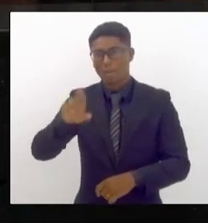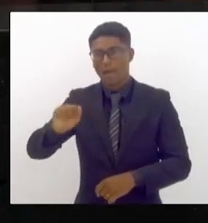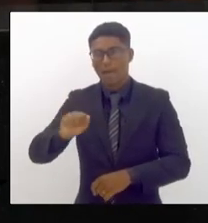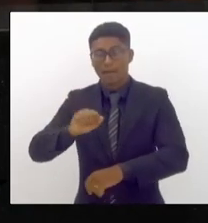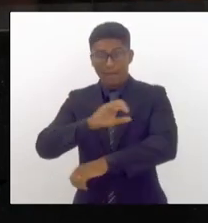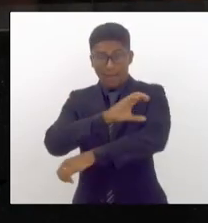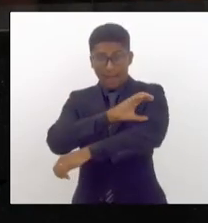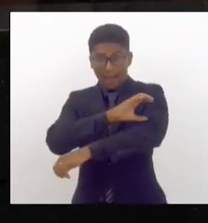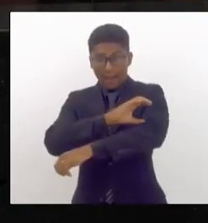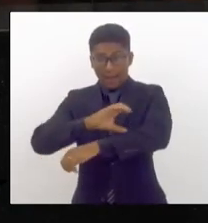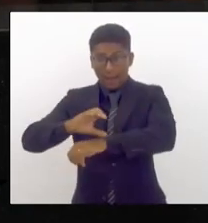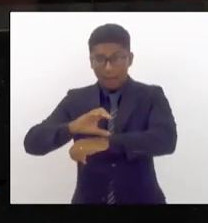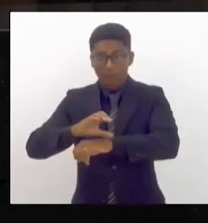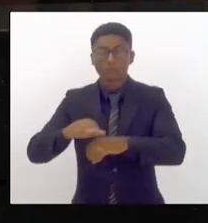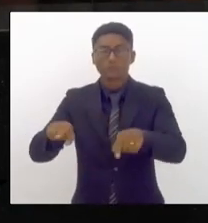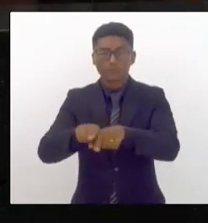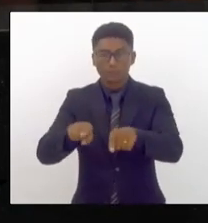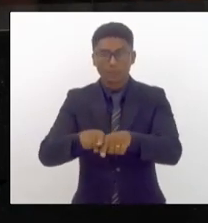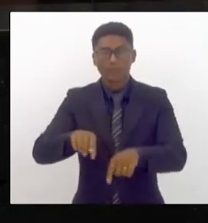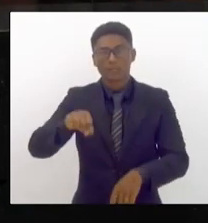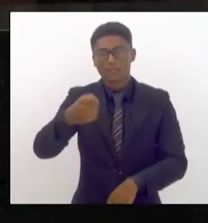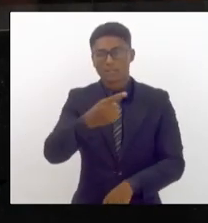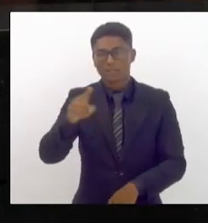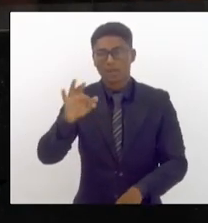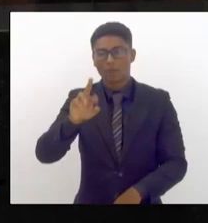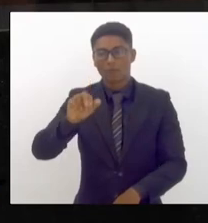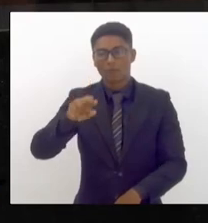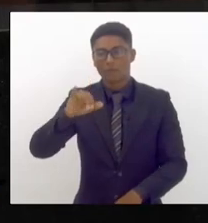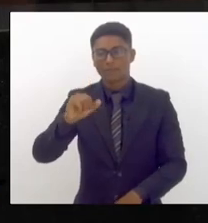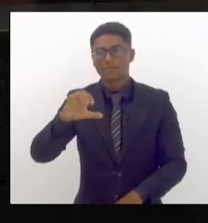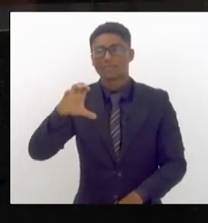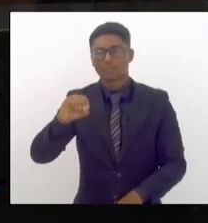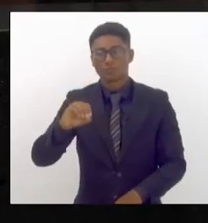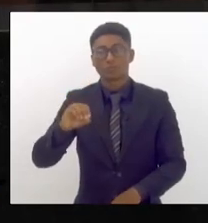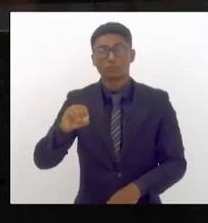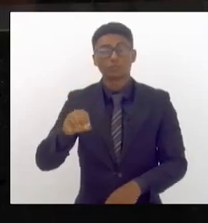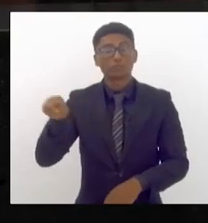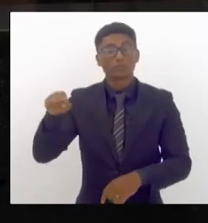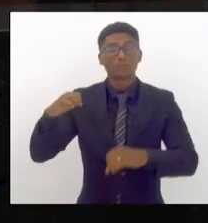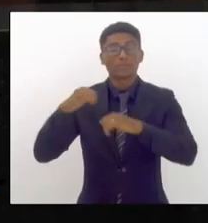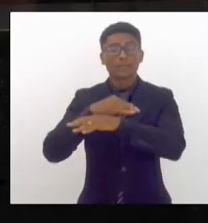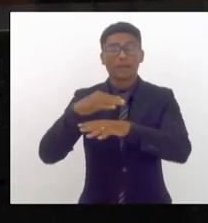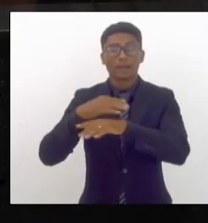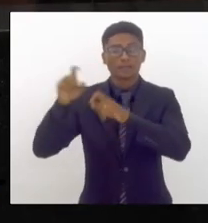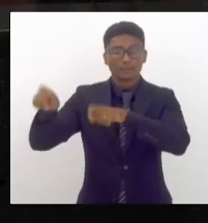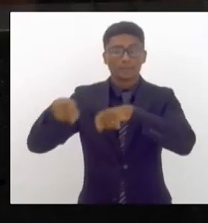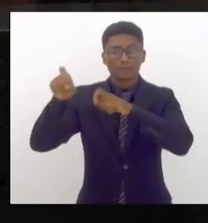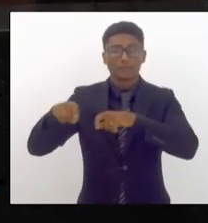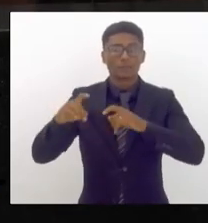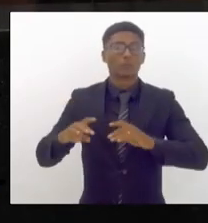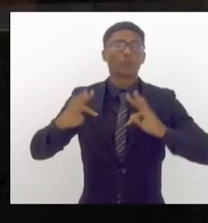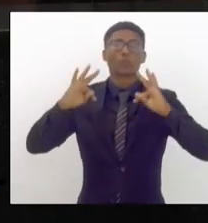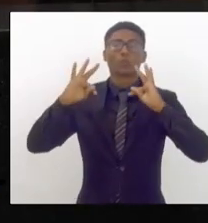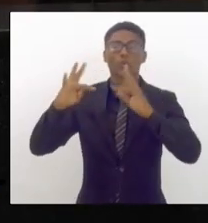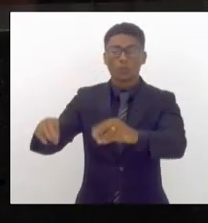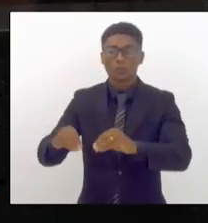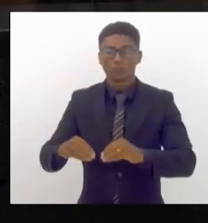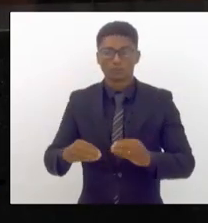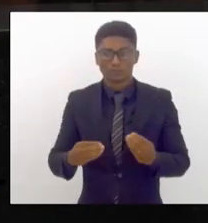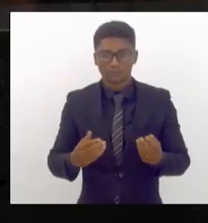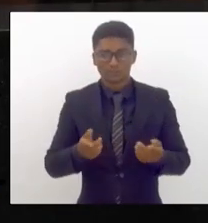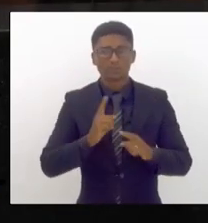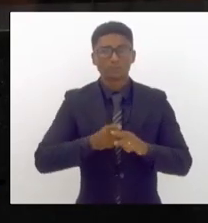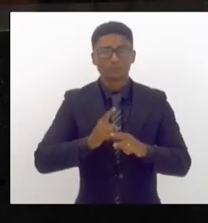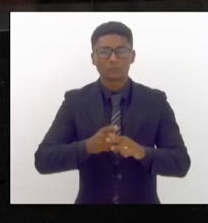e todo o interior fluminense motivo pela